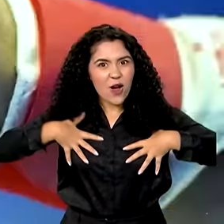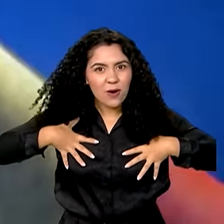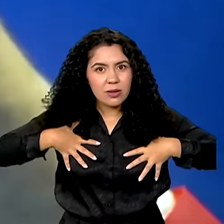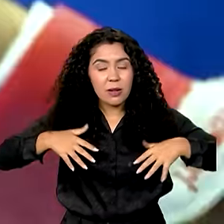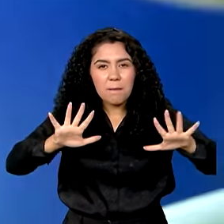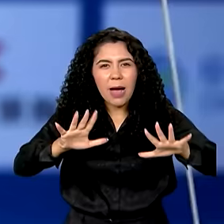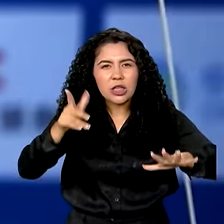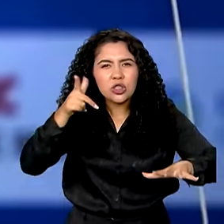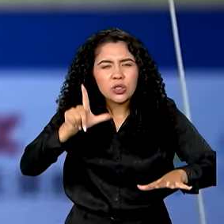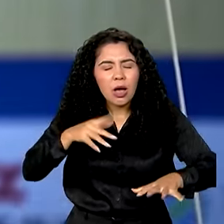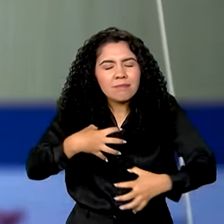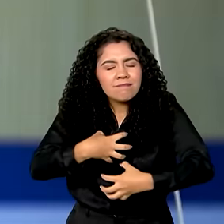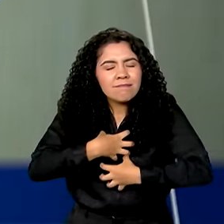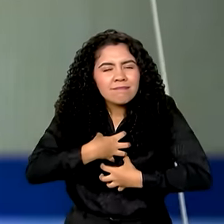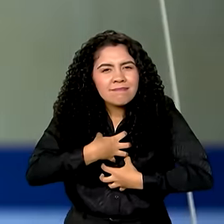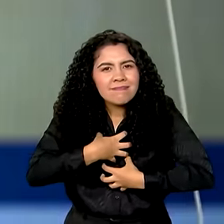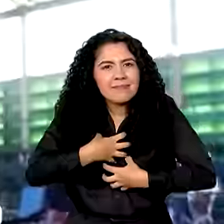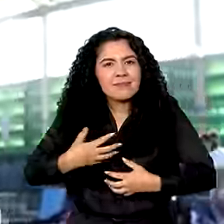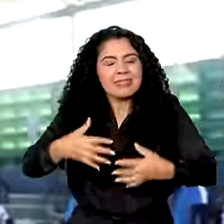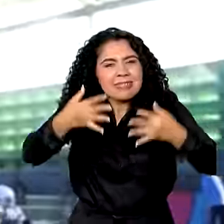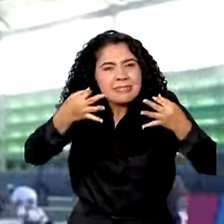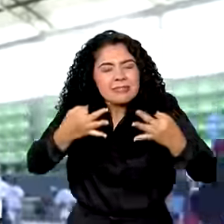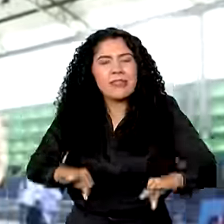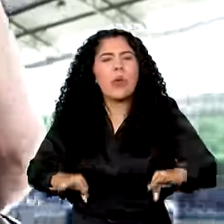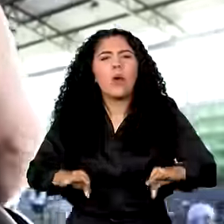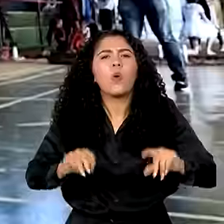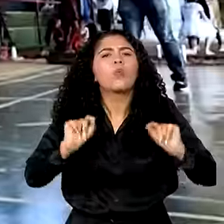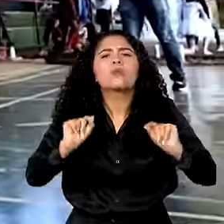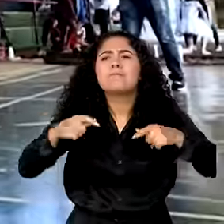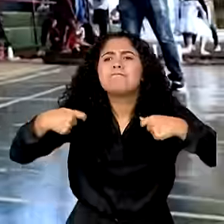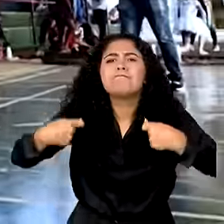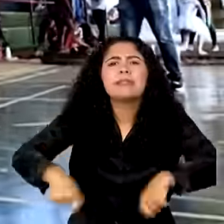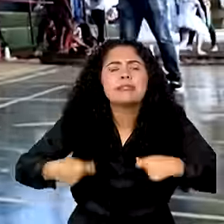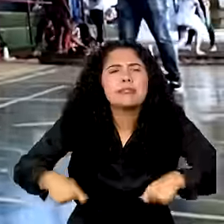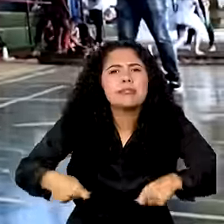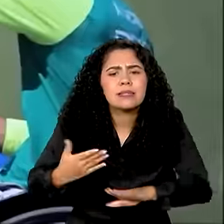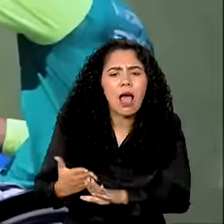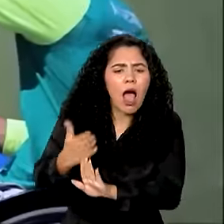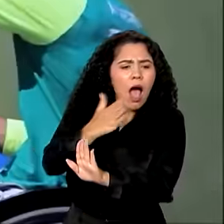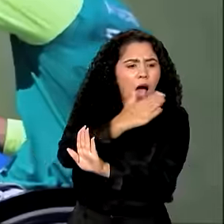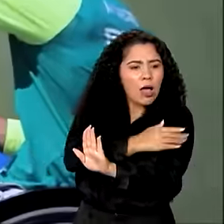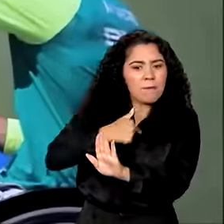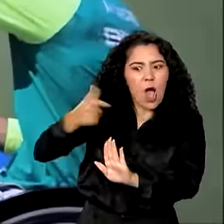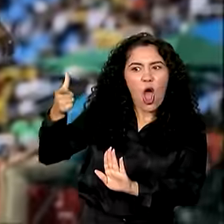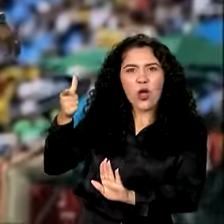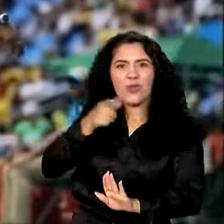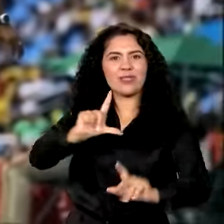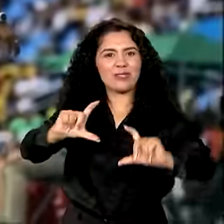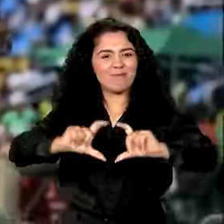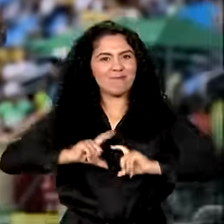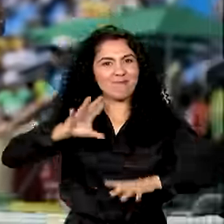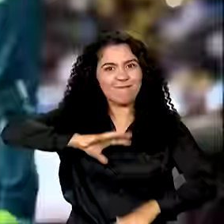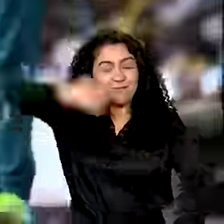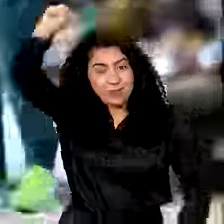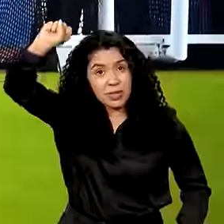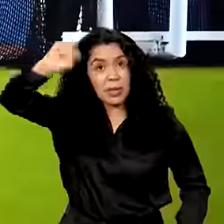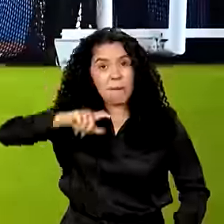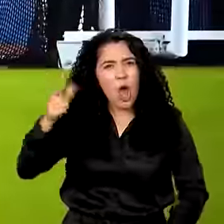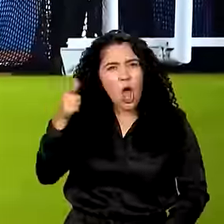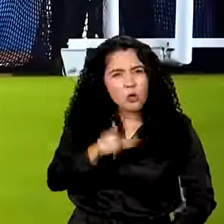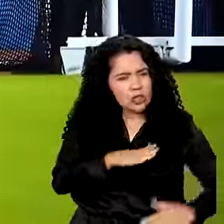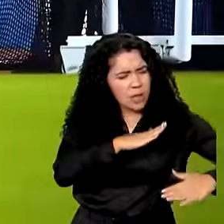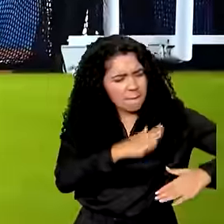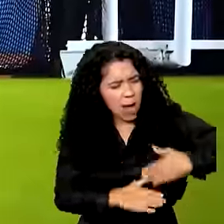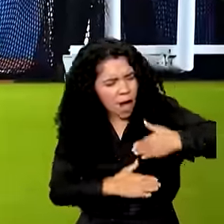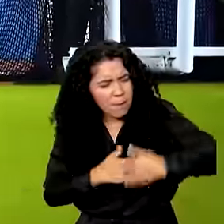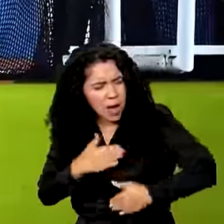esse momento tem a dimensão exata do que foi preciso fazer até alcançar a vitória. Para chegar a essa etapa da